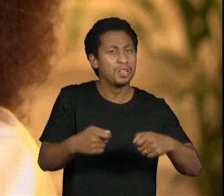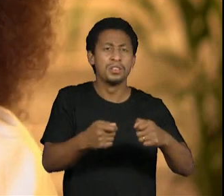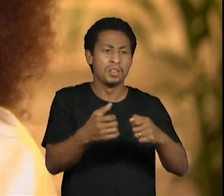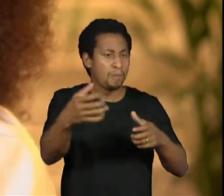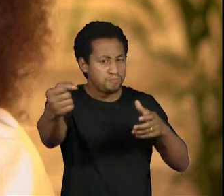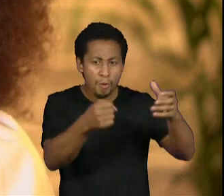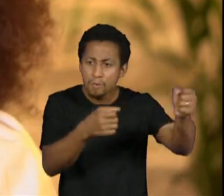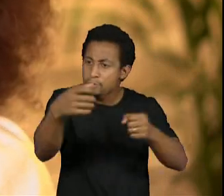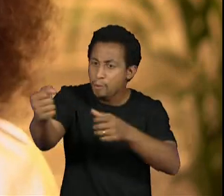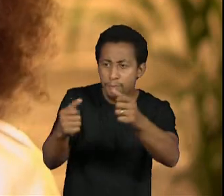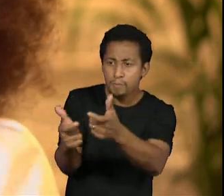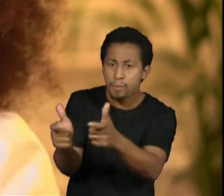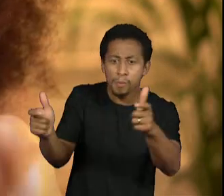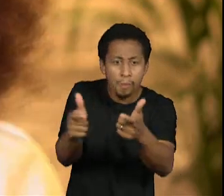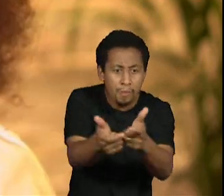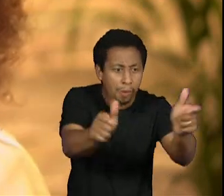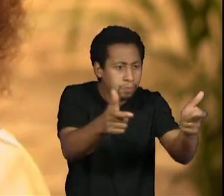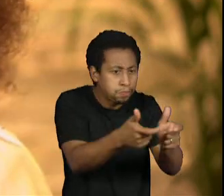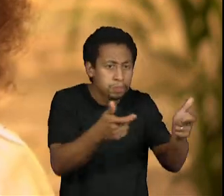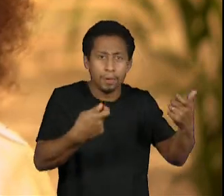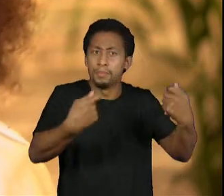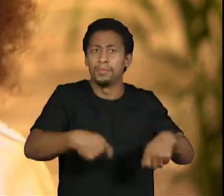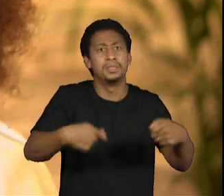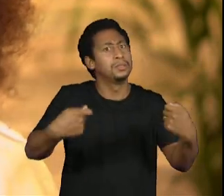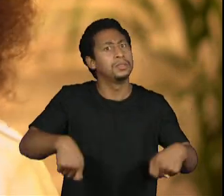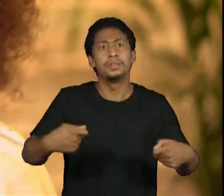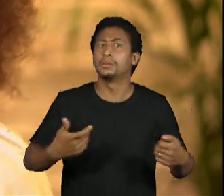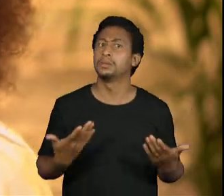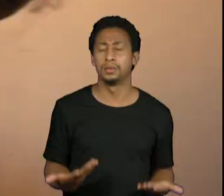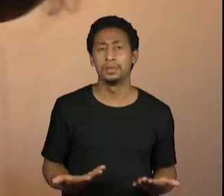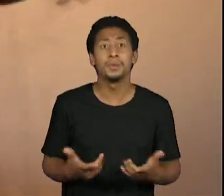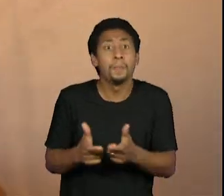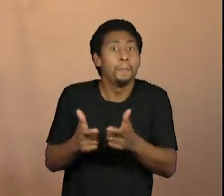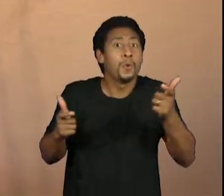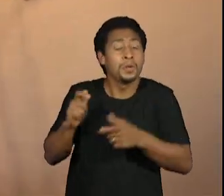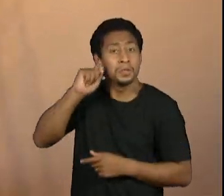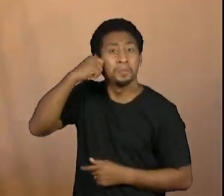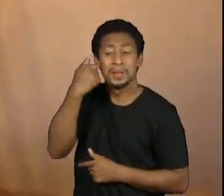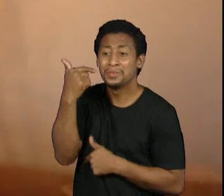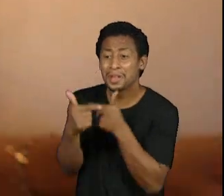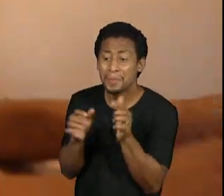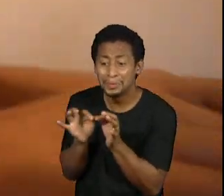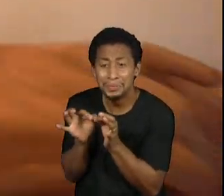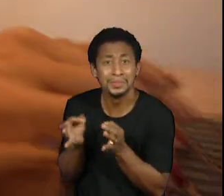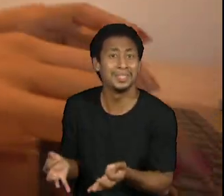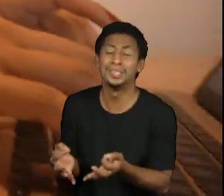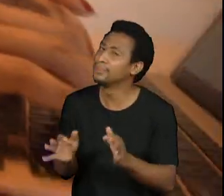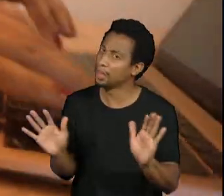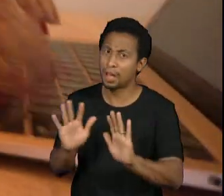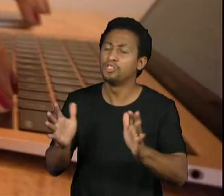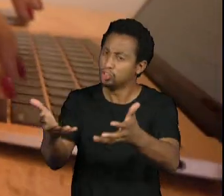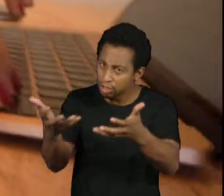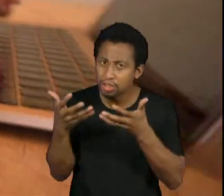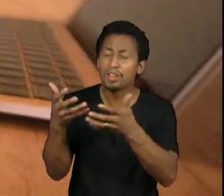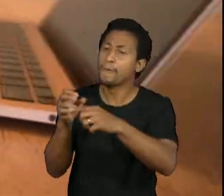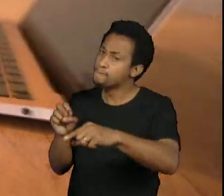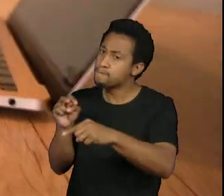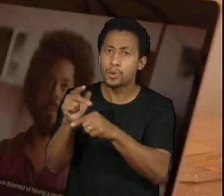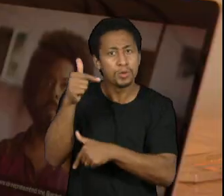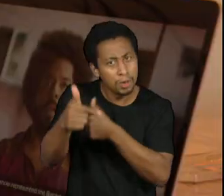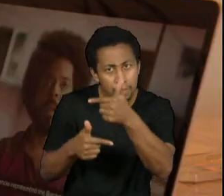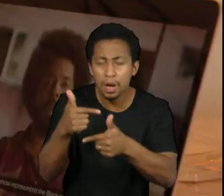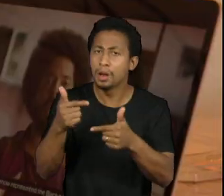sendo do jeito que é, a gente estando só na base ali das empresas, né? A gente deve estar escrevendo,